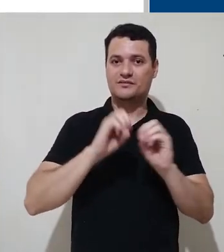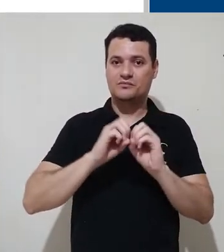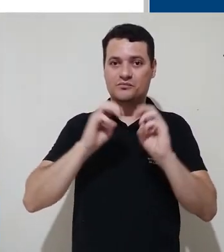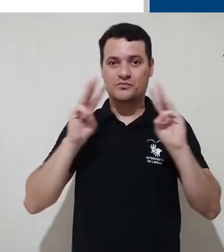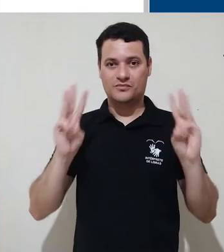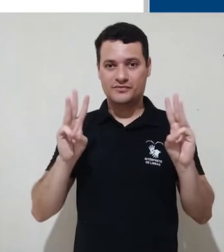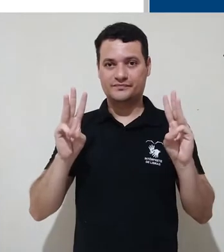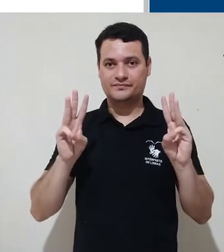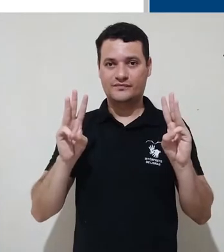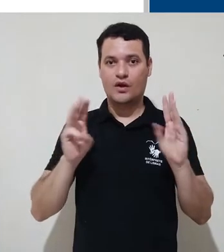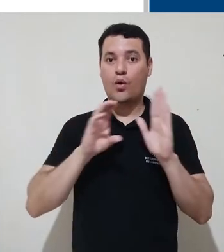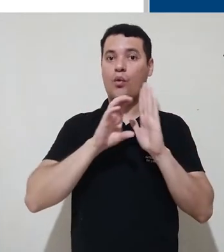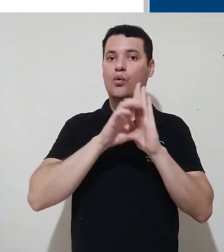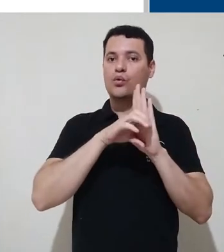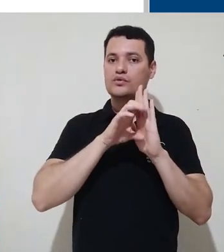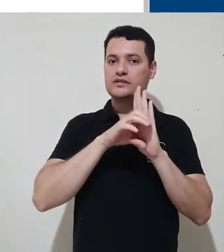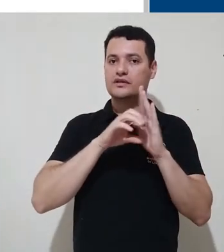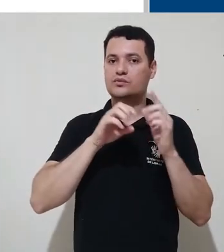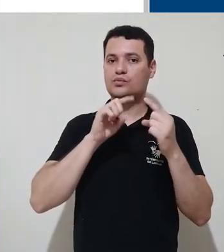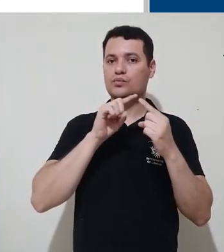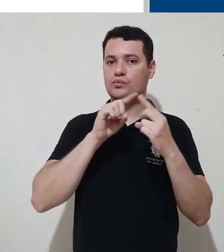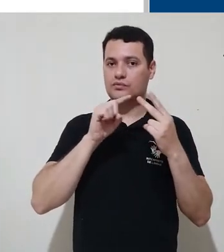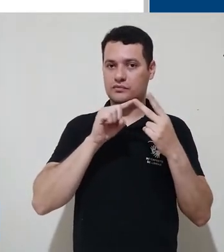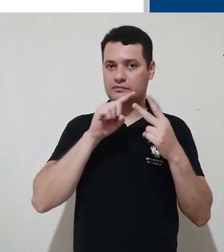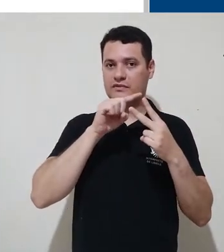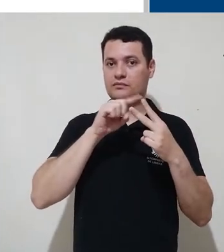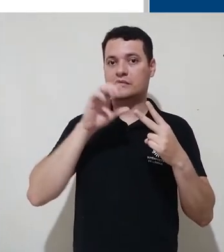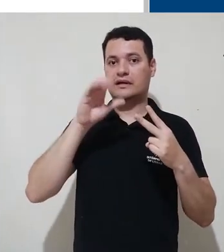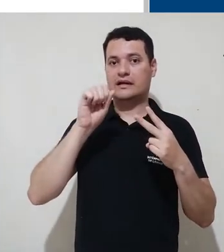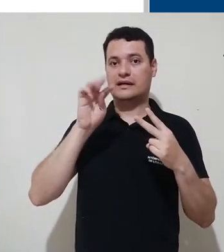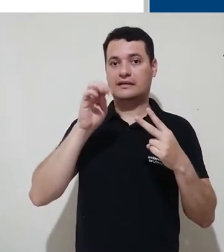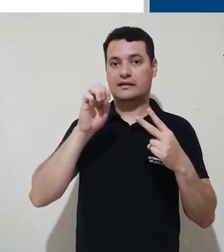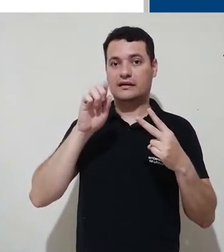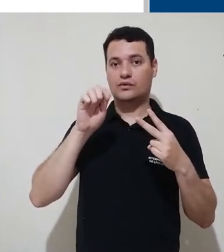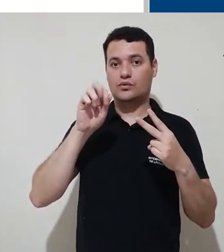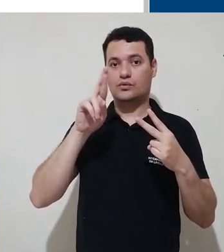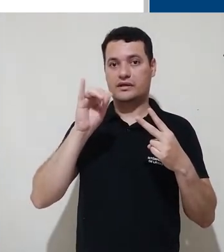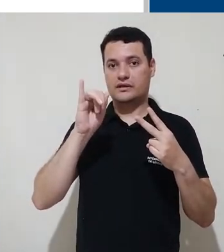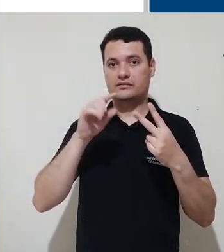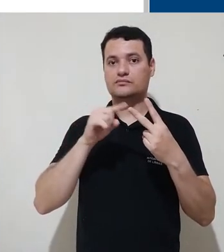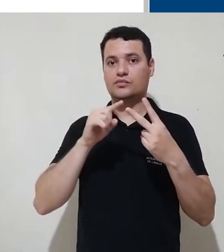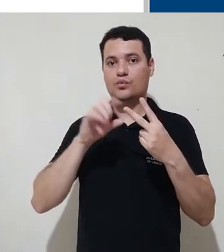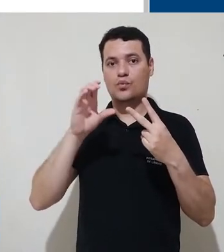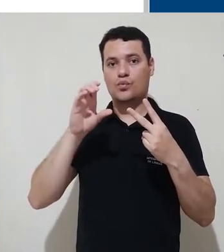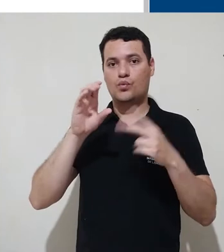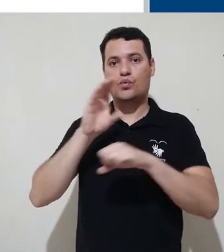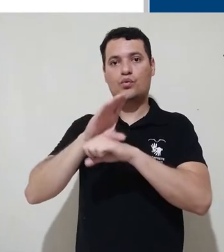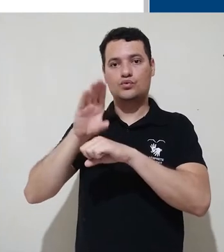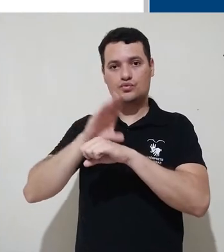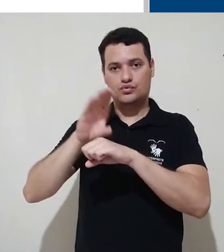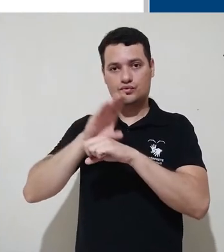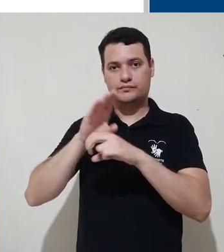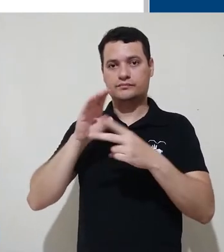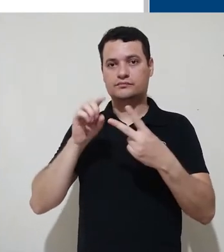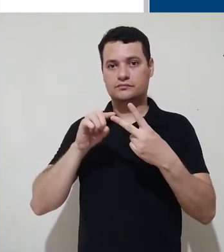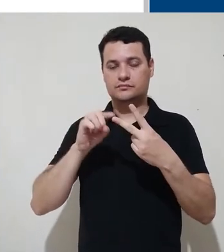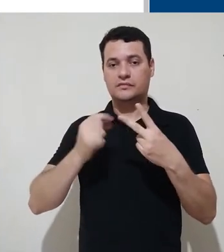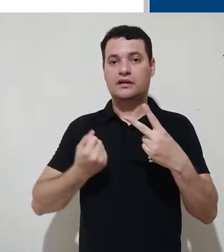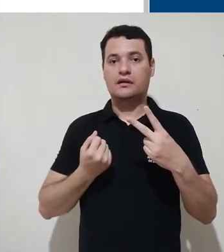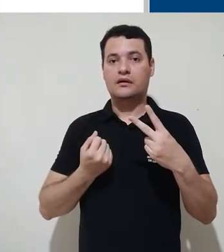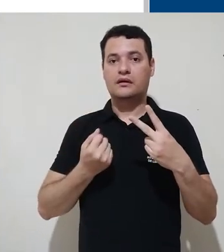plataforma Moodle. Os conceitos de categoria e curso. O que é uma categoria?